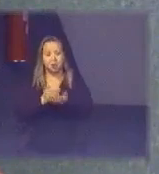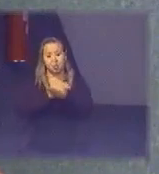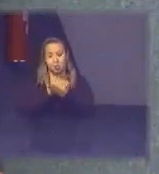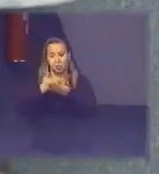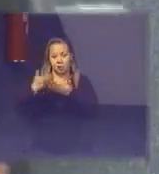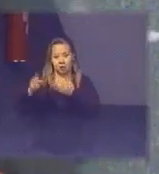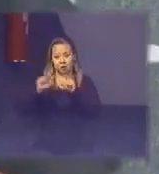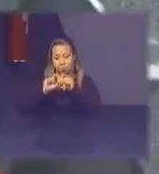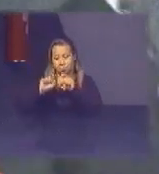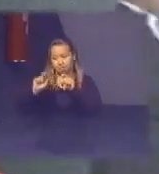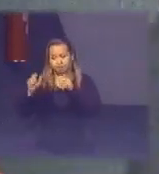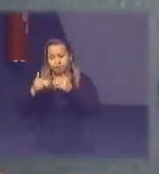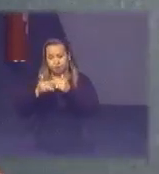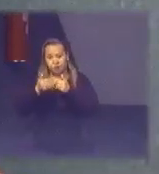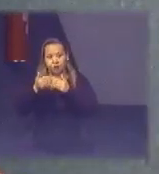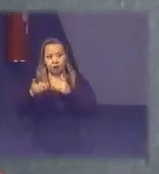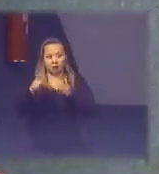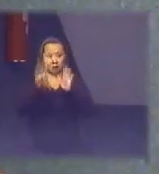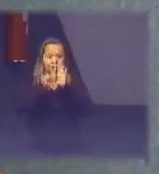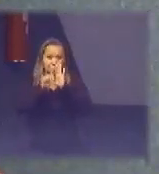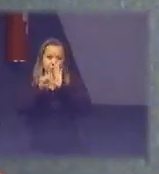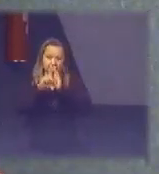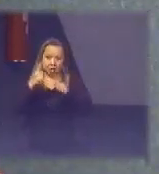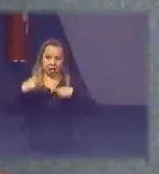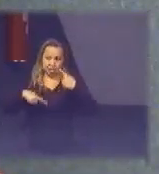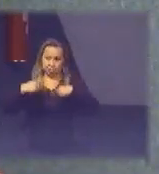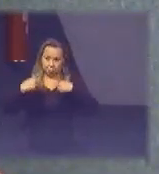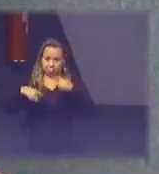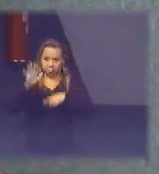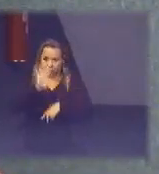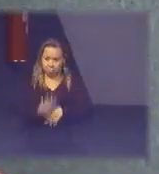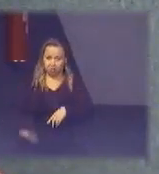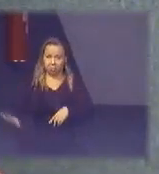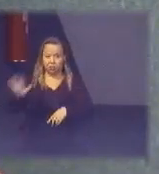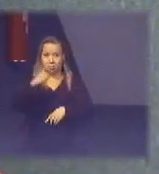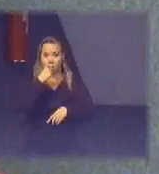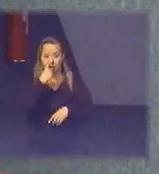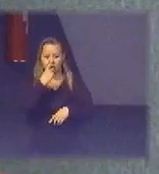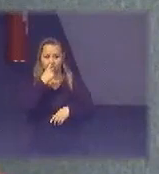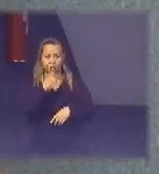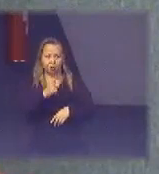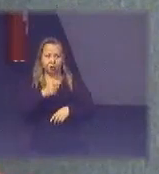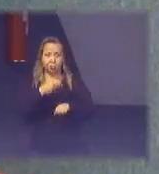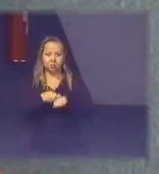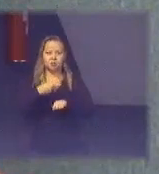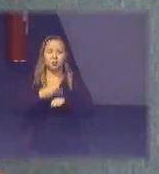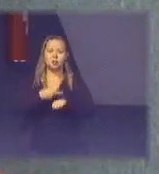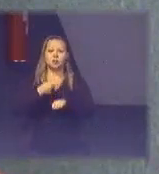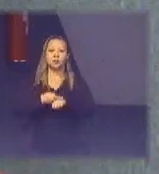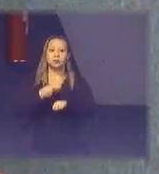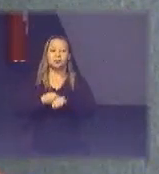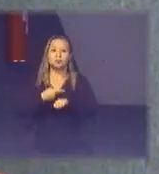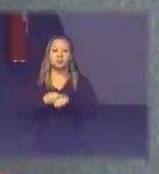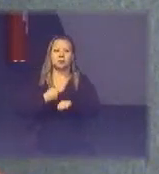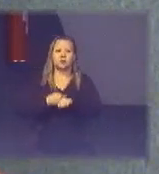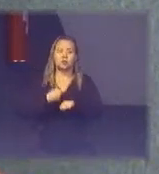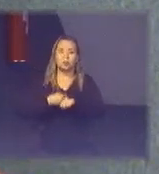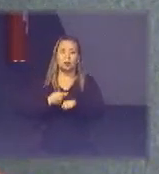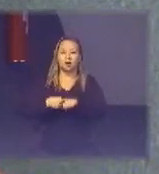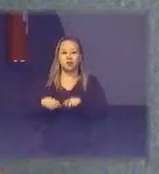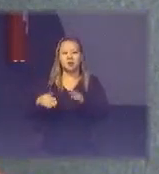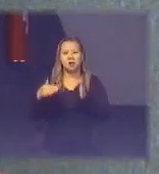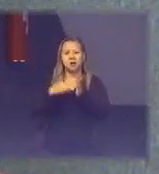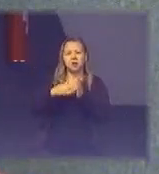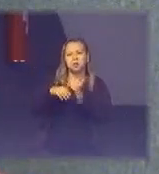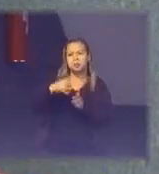publicação da lei da política nacional de resíduos sólidos e nesses últimos três